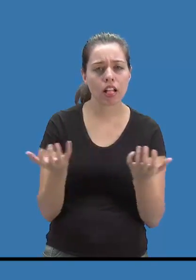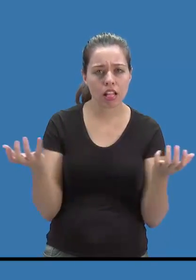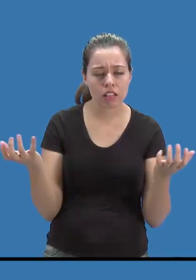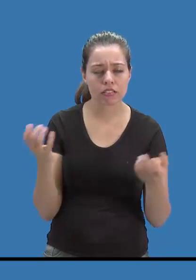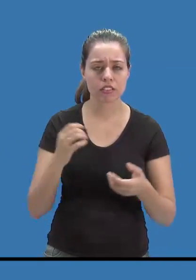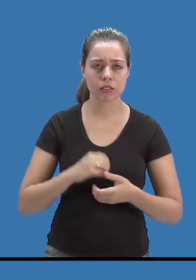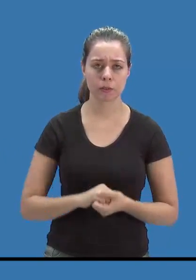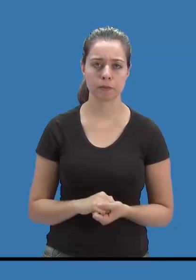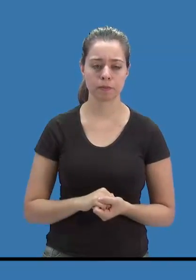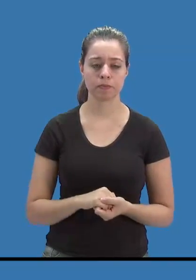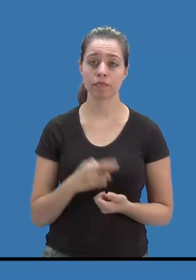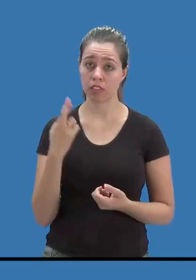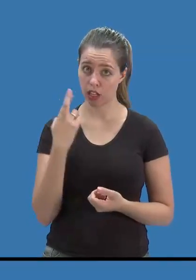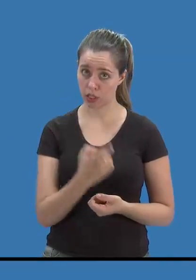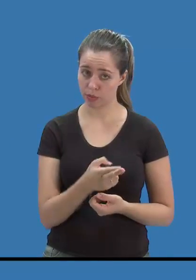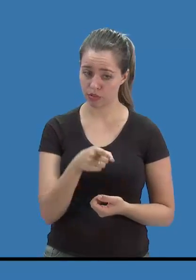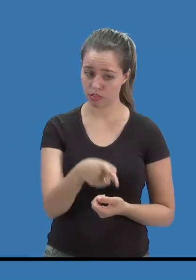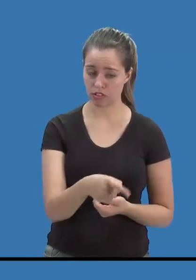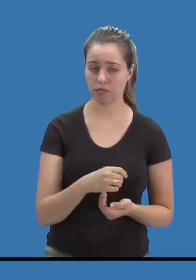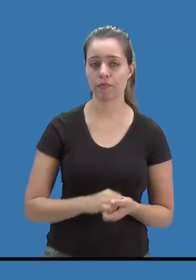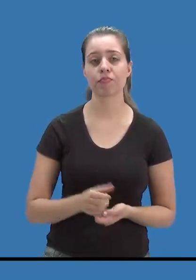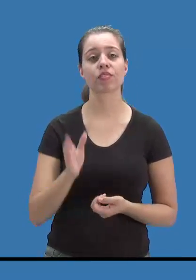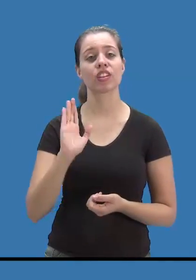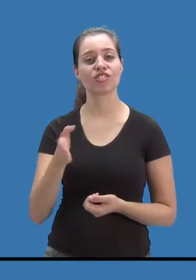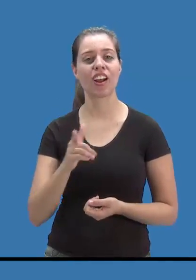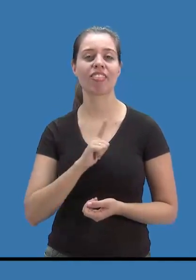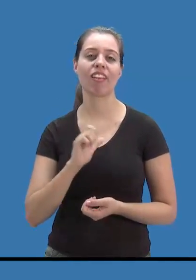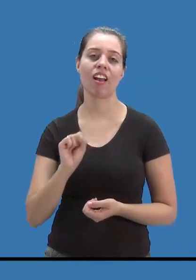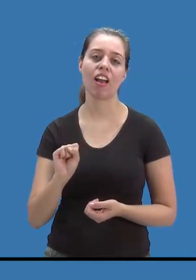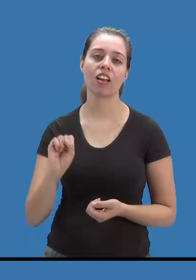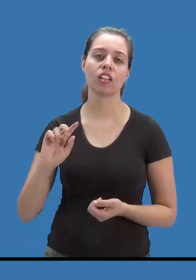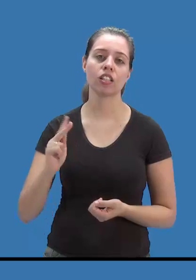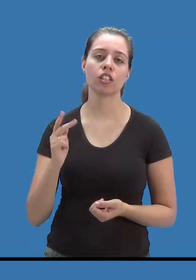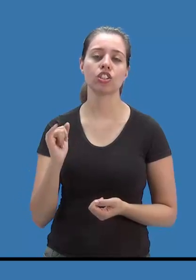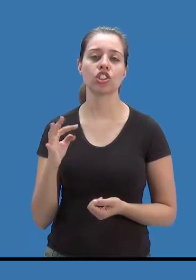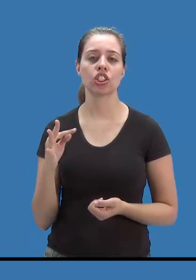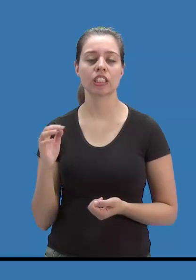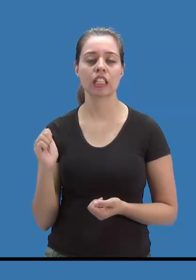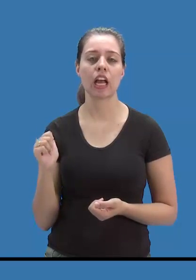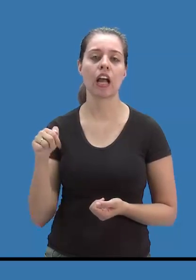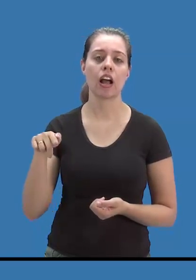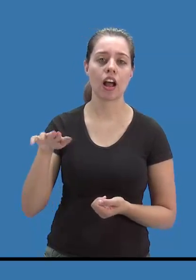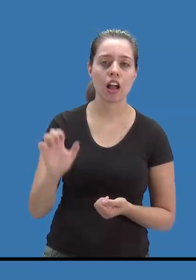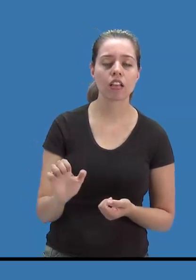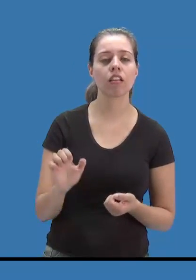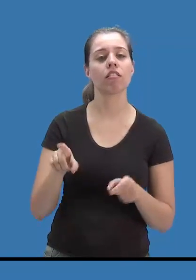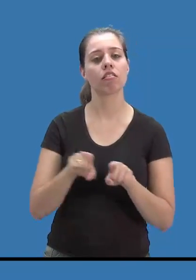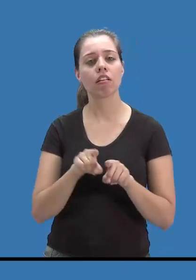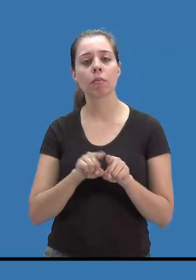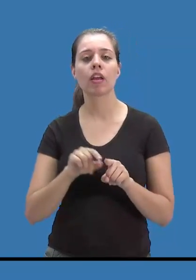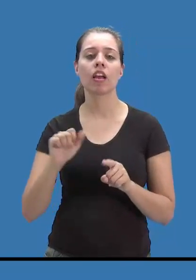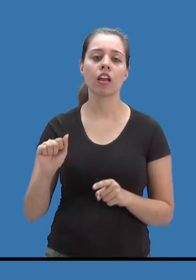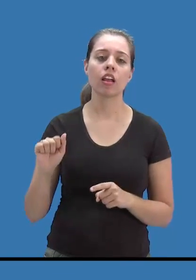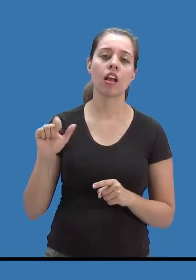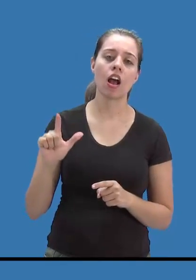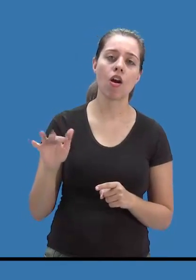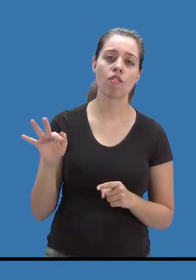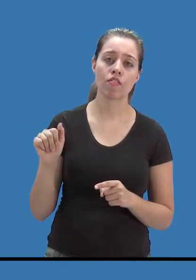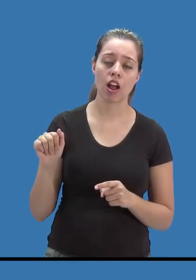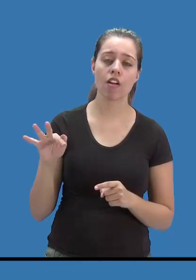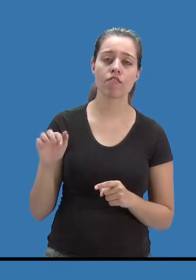Ela colocou, já produzem shiitake, brotos de alfafa, hortaliças